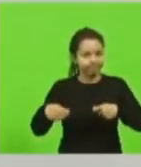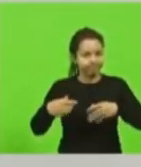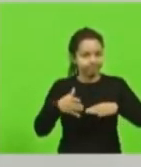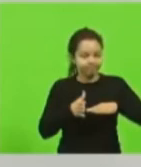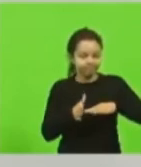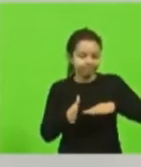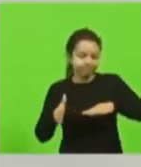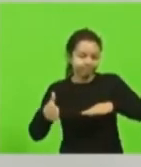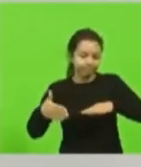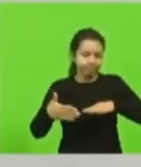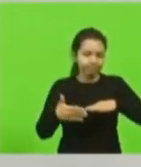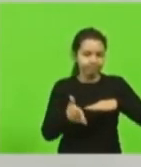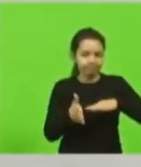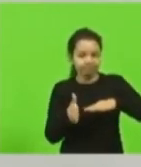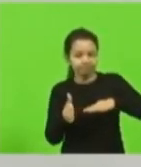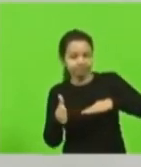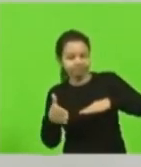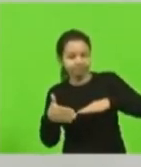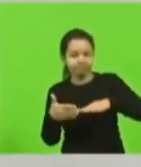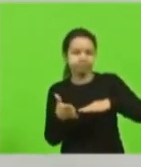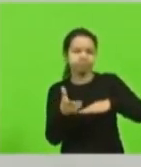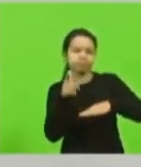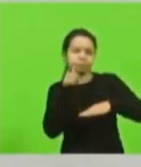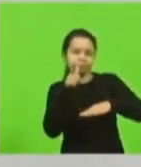fazendo um zigue-zague para entrar na boca da barra